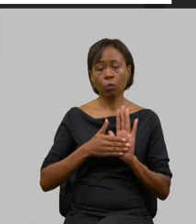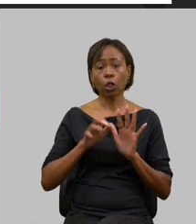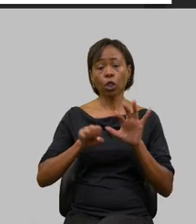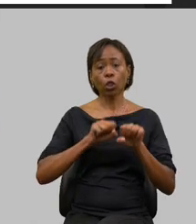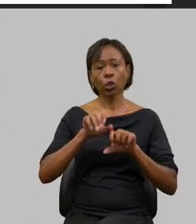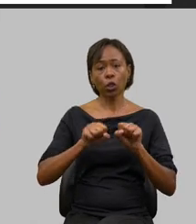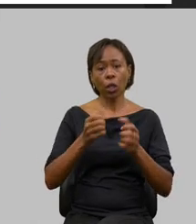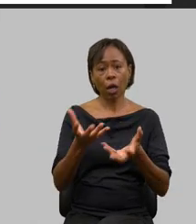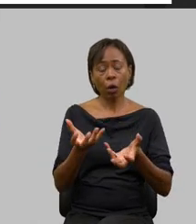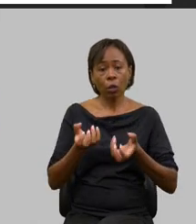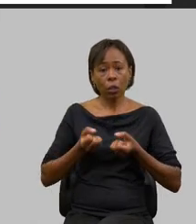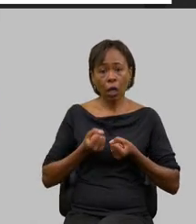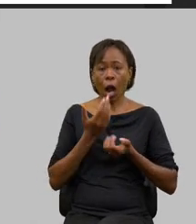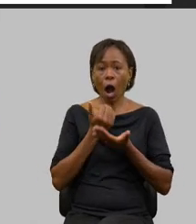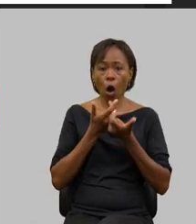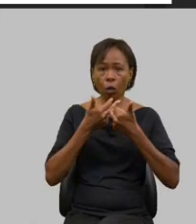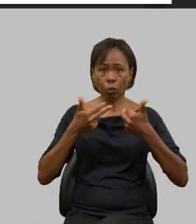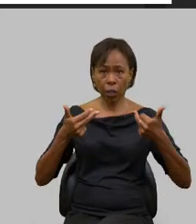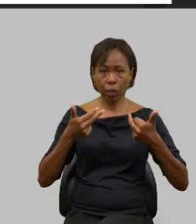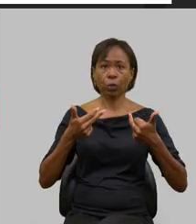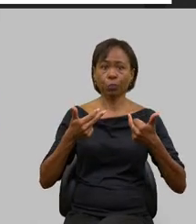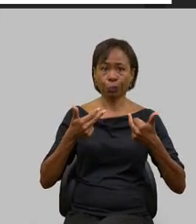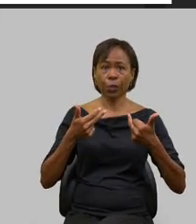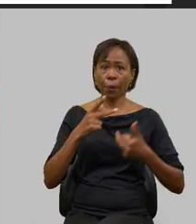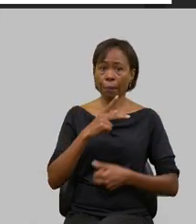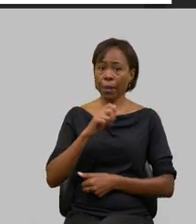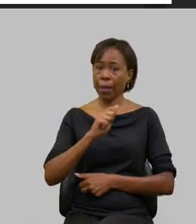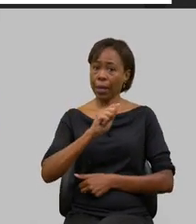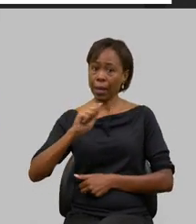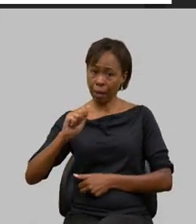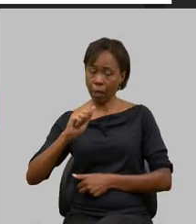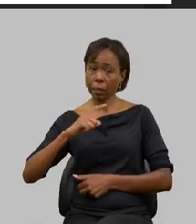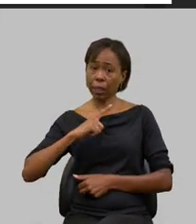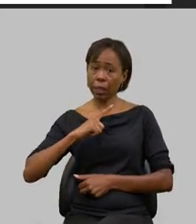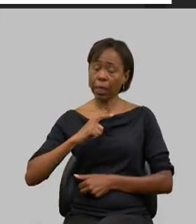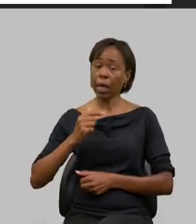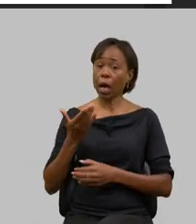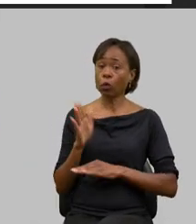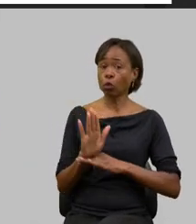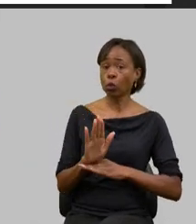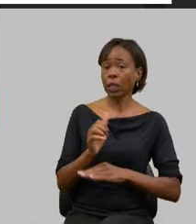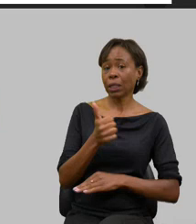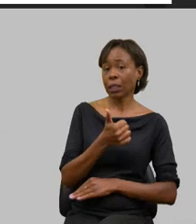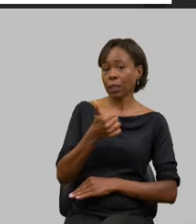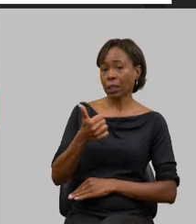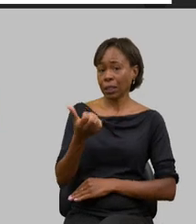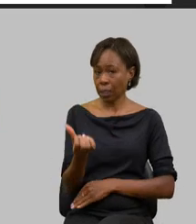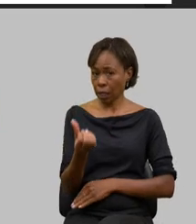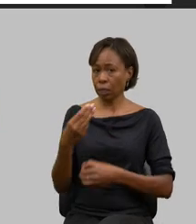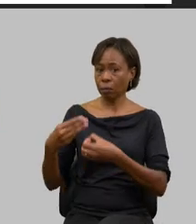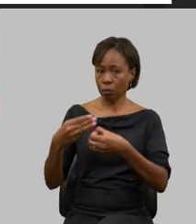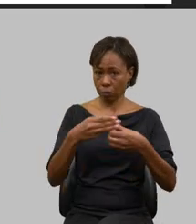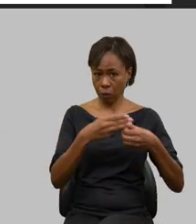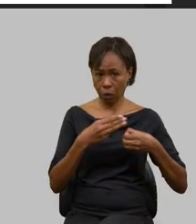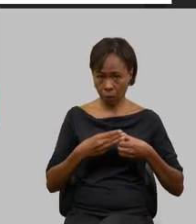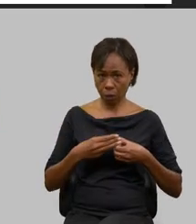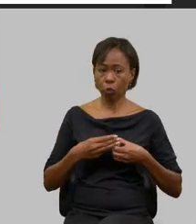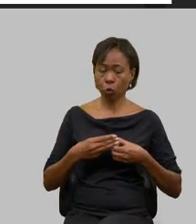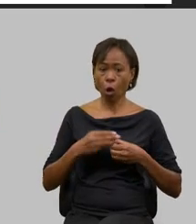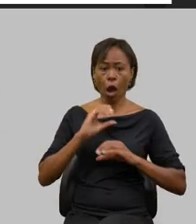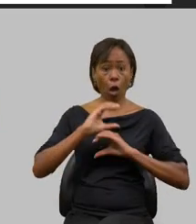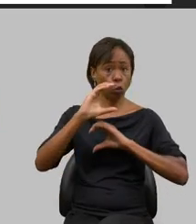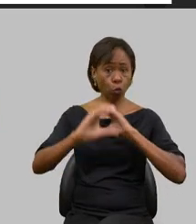PA na modalidade compra com doação simultânea beneficiando 116 municípios isso é um círculo virtuoso que